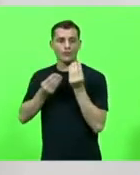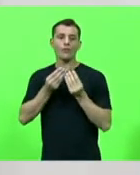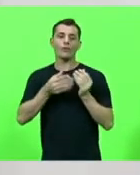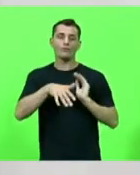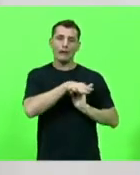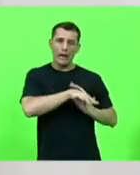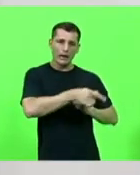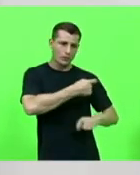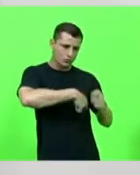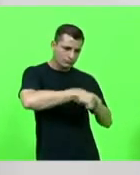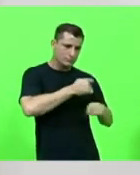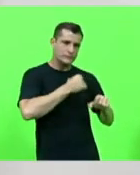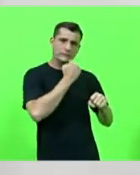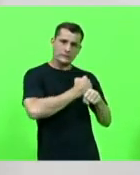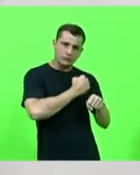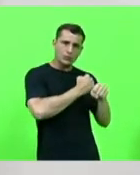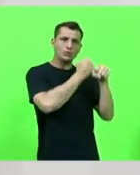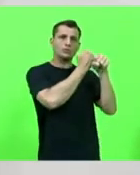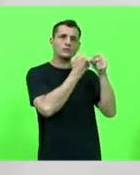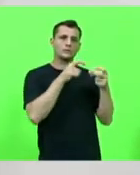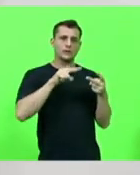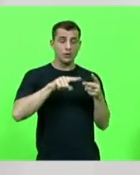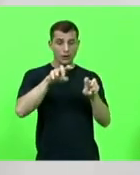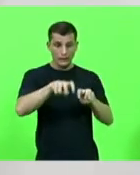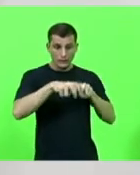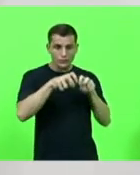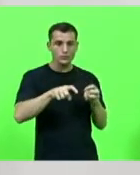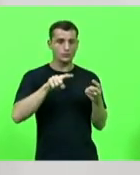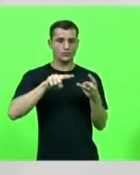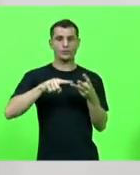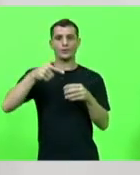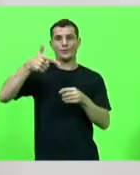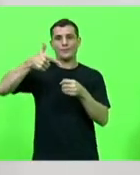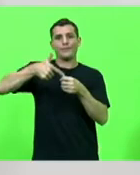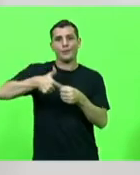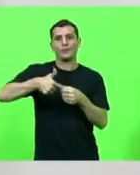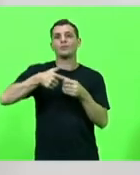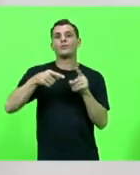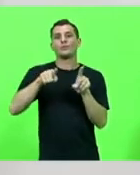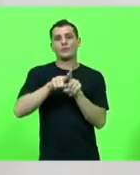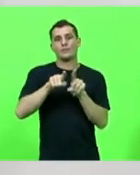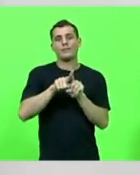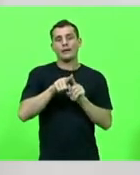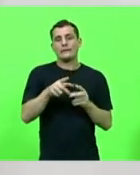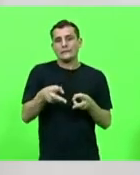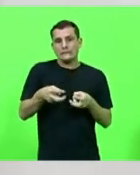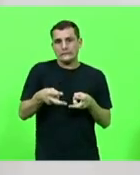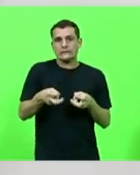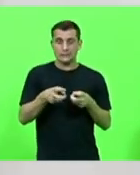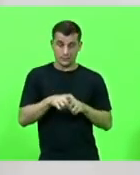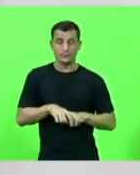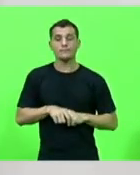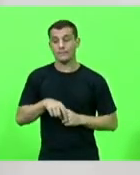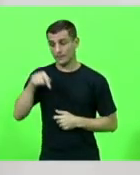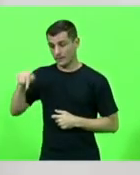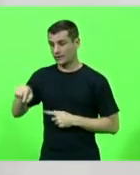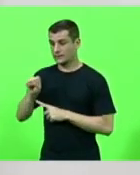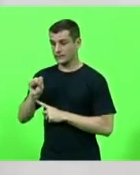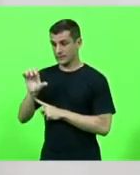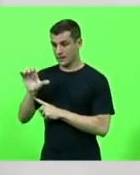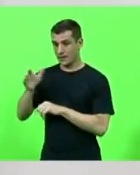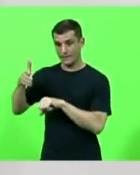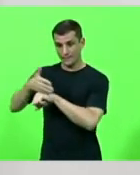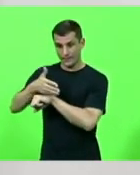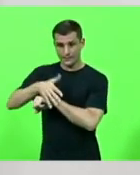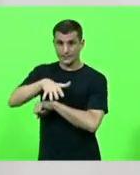a agricultura e a extração de petróleo com o intuito de fortalecer a participação de Santa Catarina nesse setor